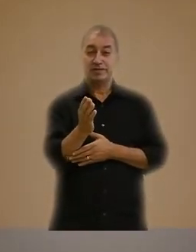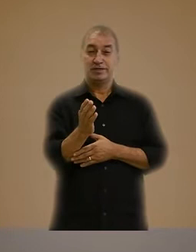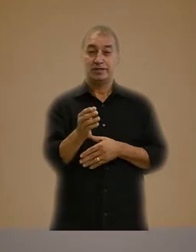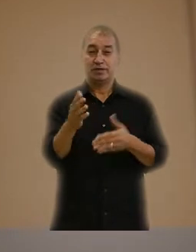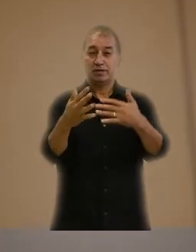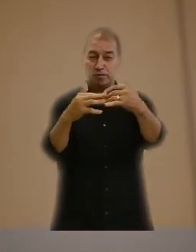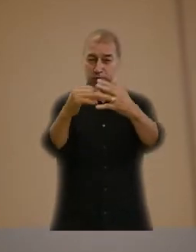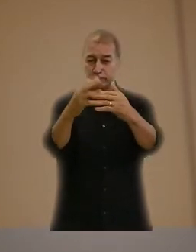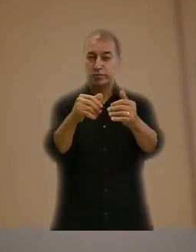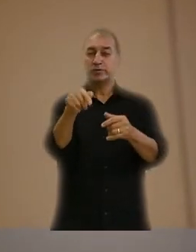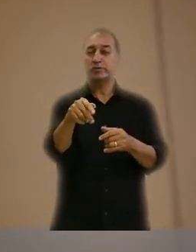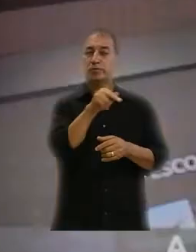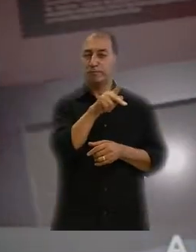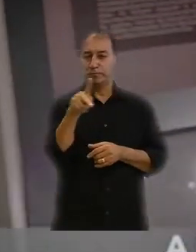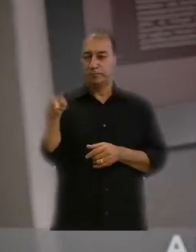profissional do presidente.